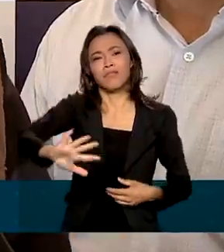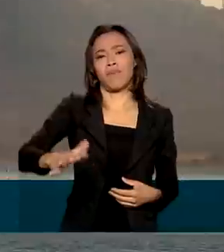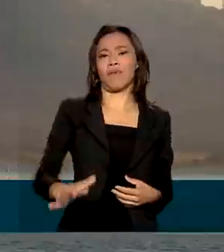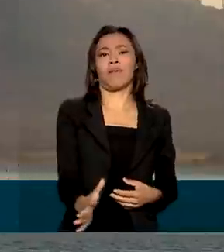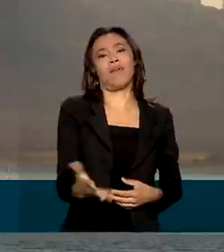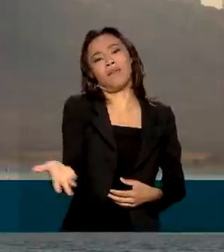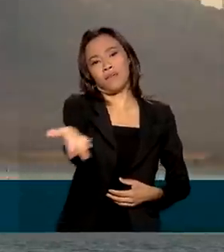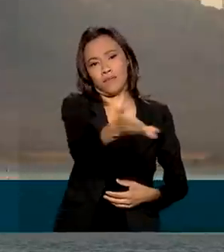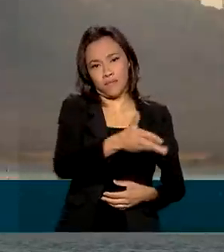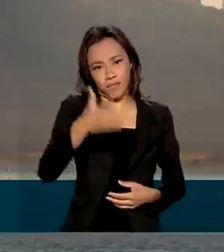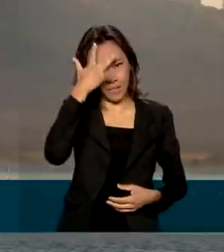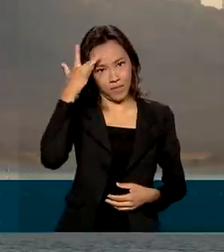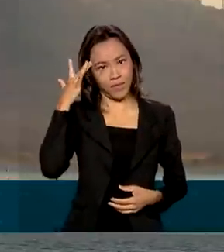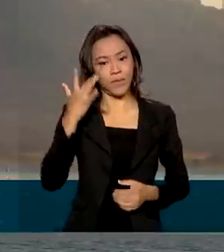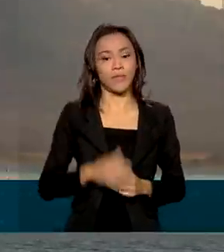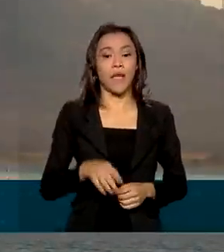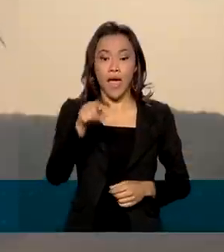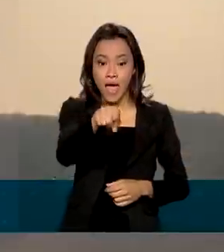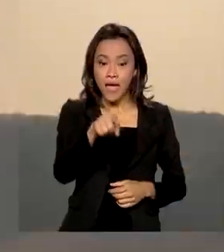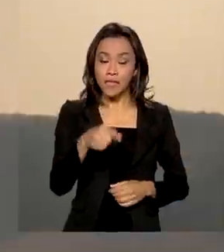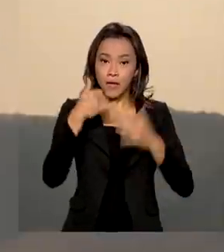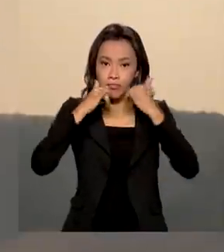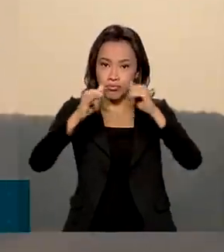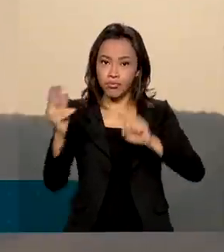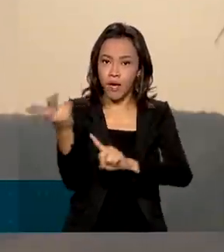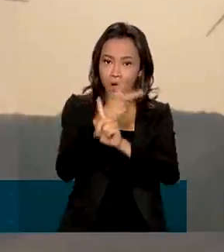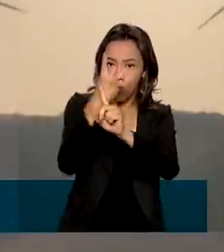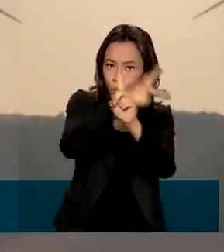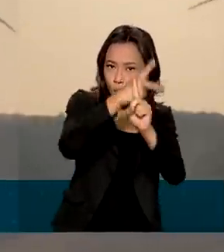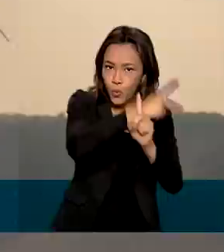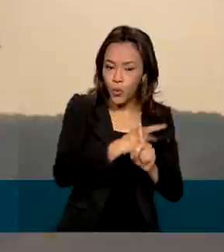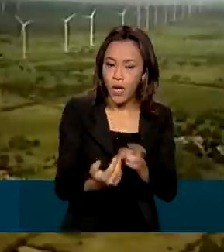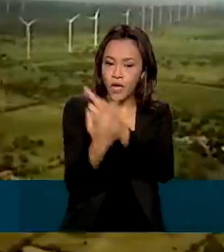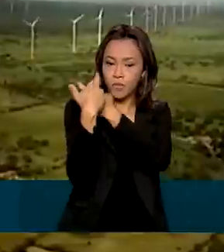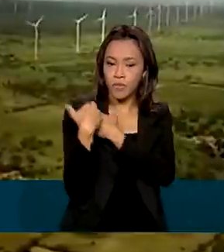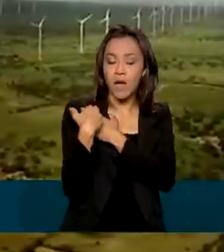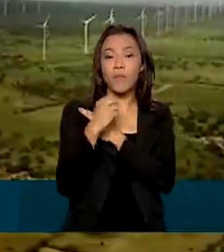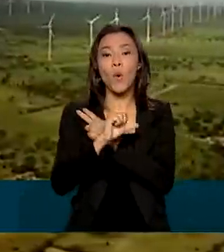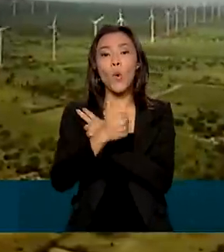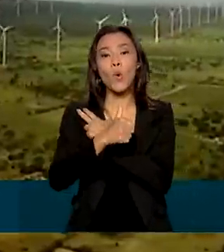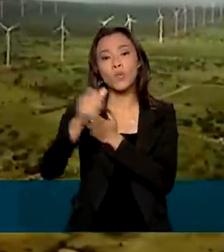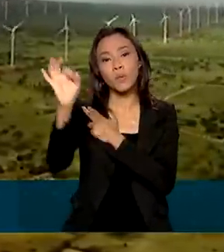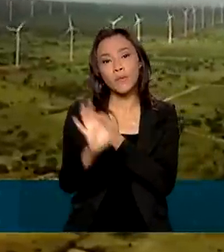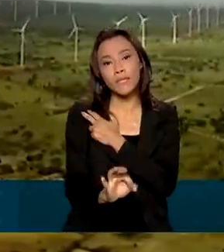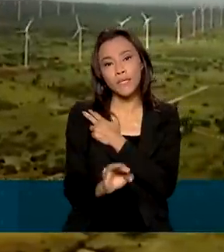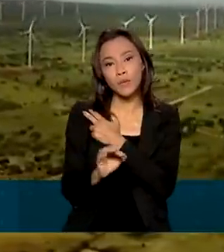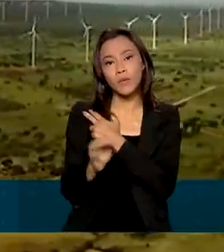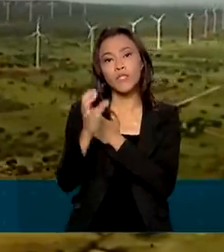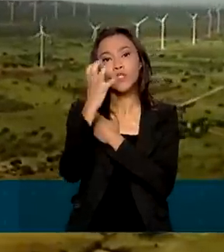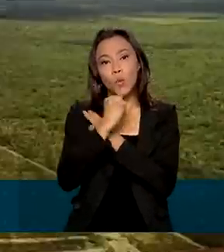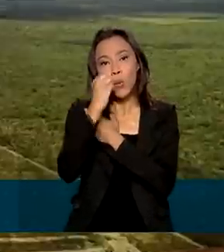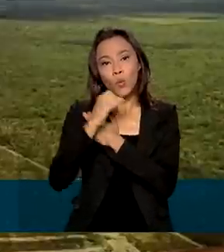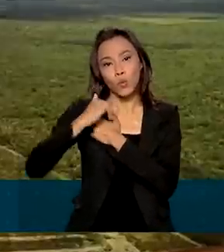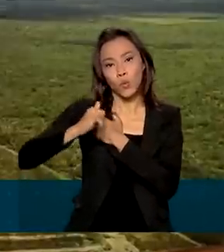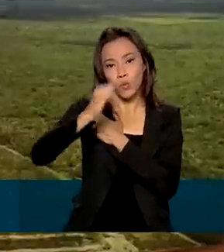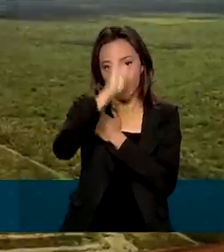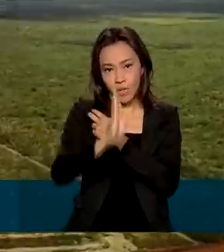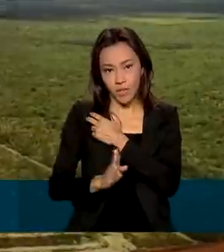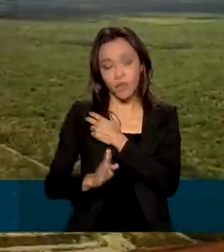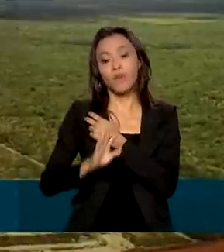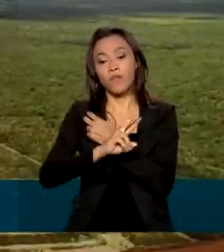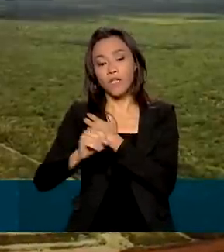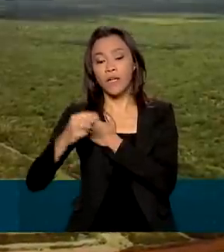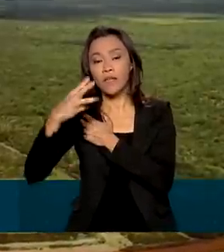consumidor. A energia eólica já é responsável por quase 11% do consumo brasileiro e deve chegar a 13,6